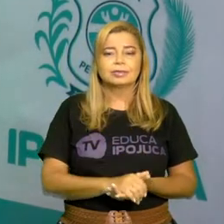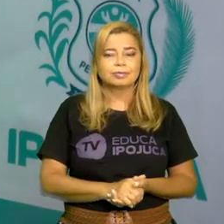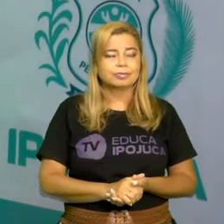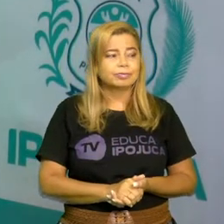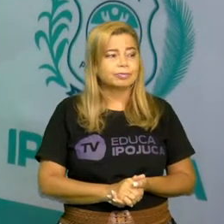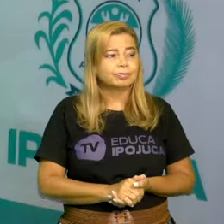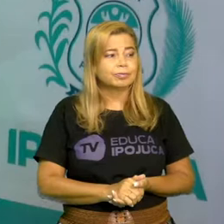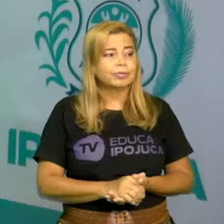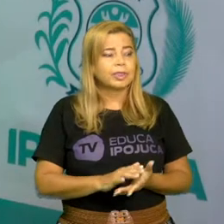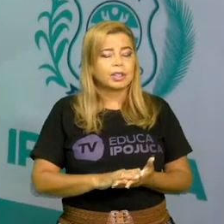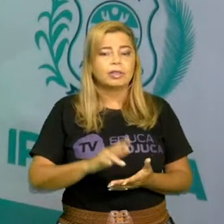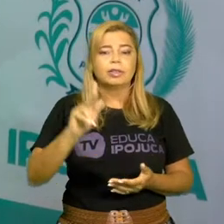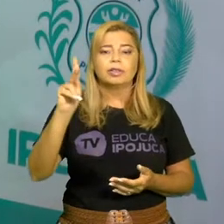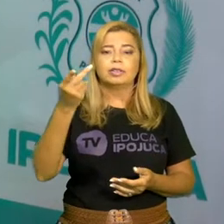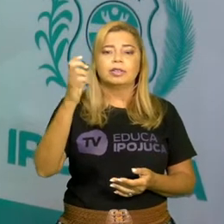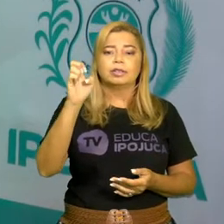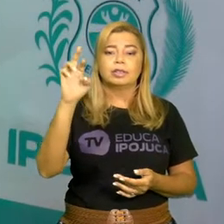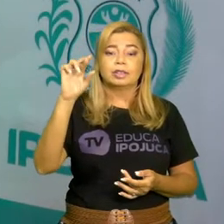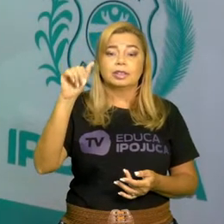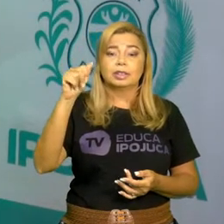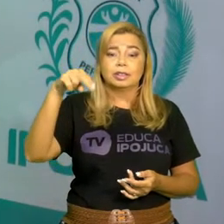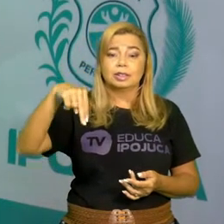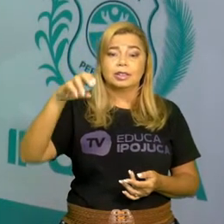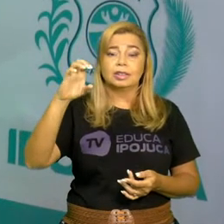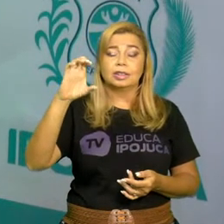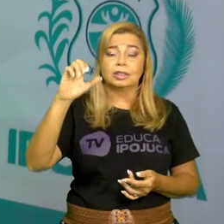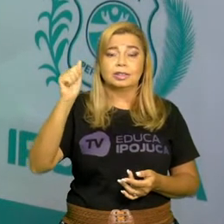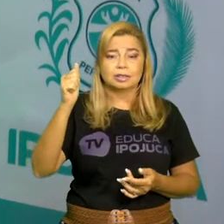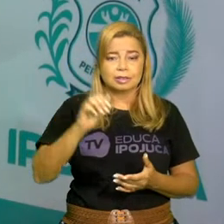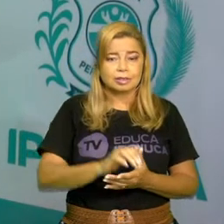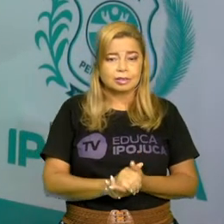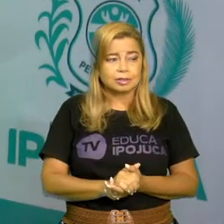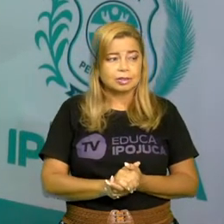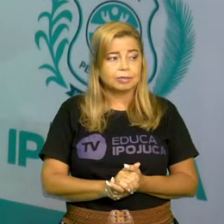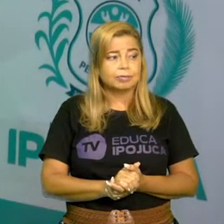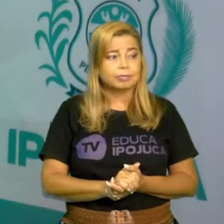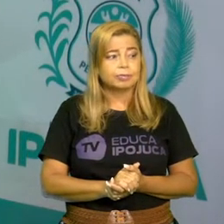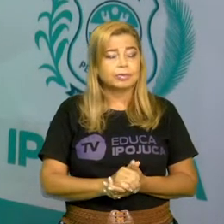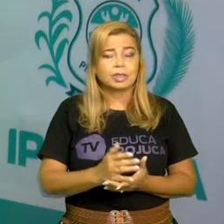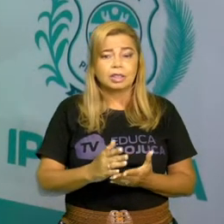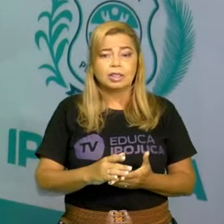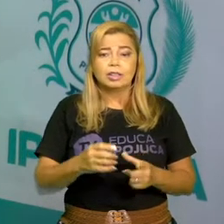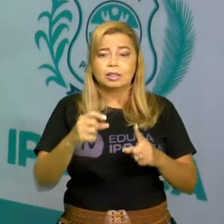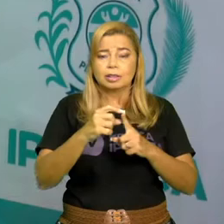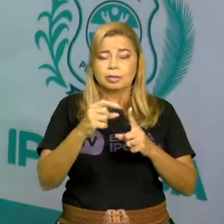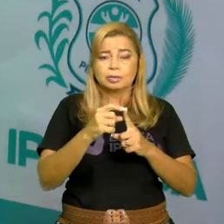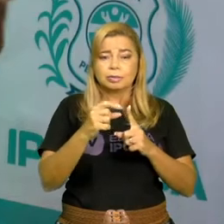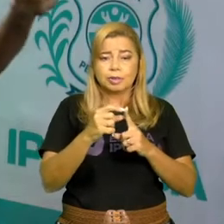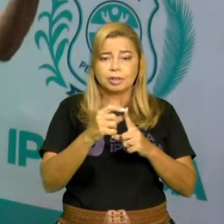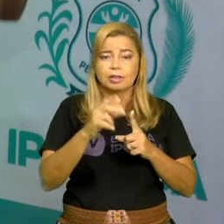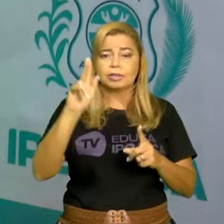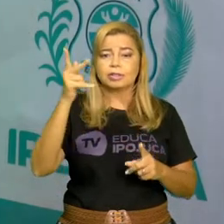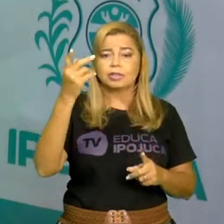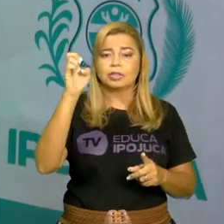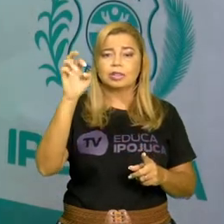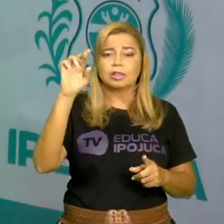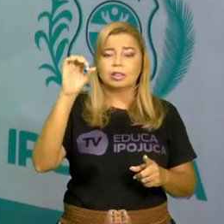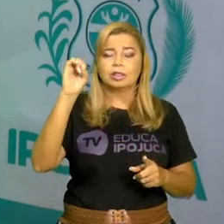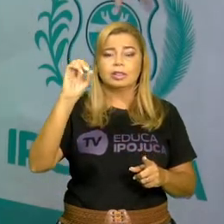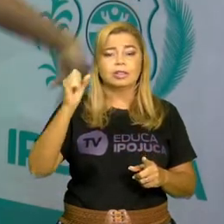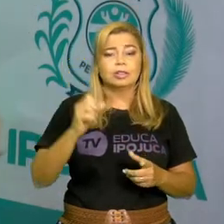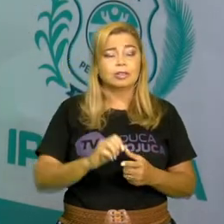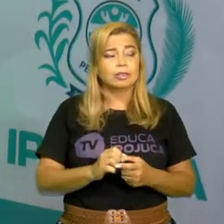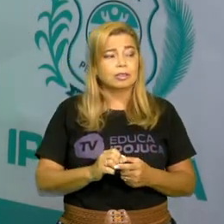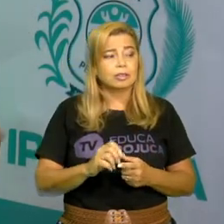Está na herança, a herança é com H, do herói, no Humberto e na hiena, e em outras palavras que nós vamos